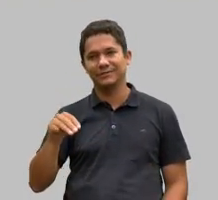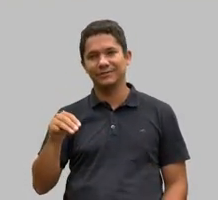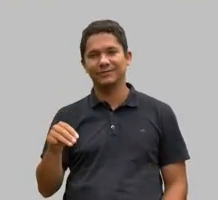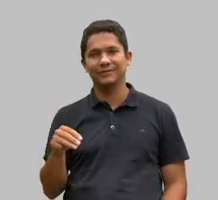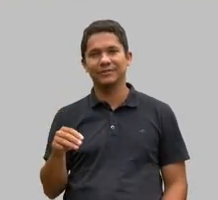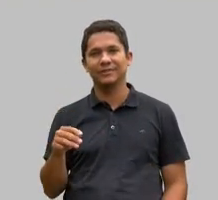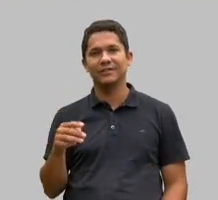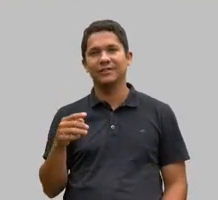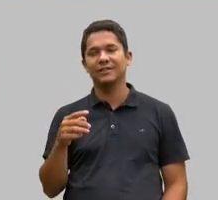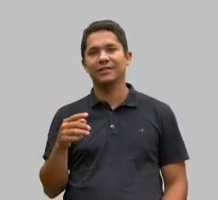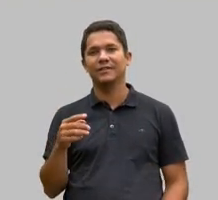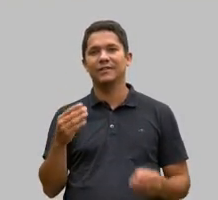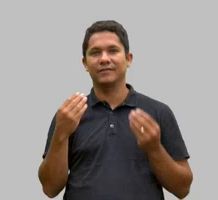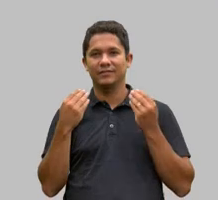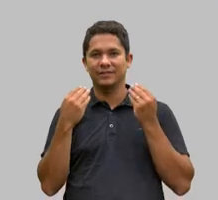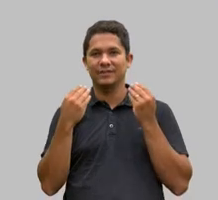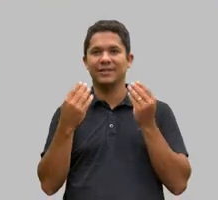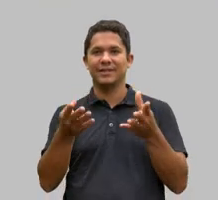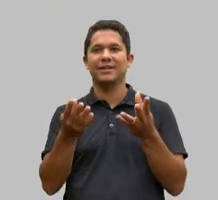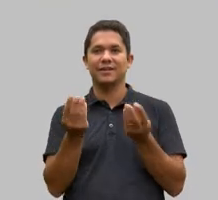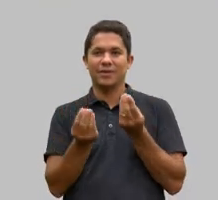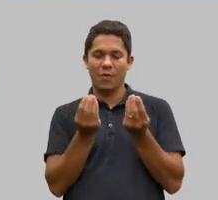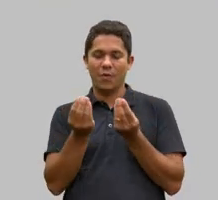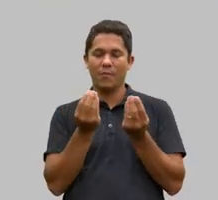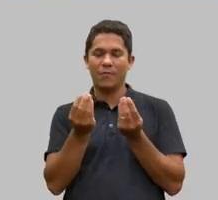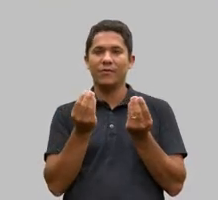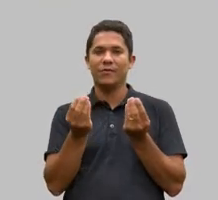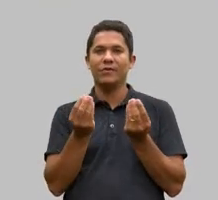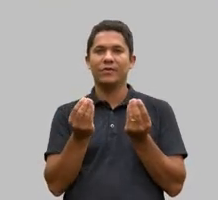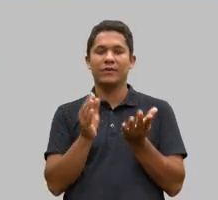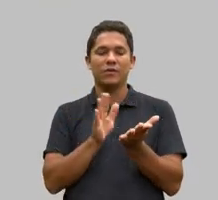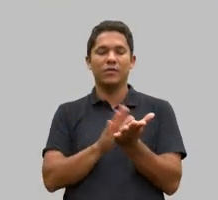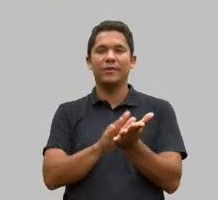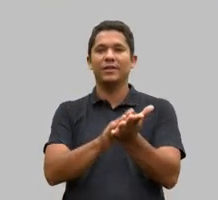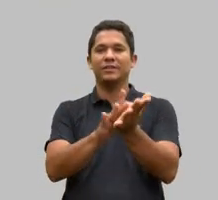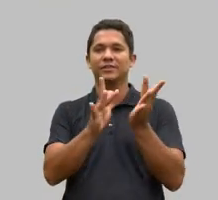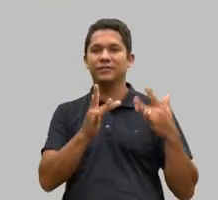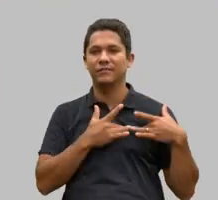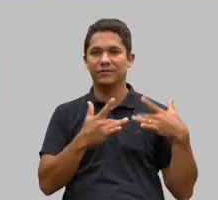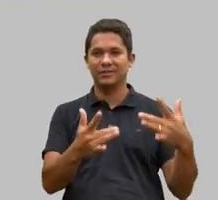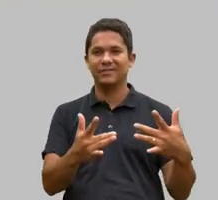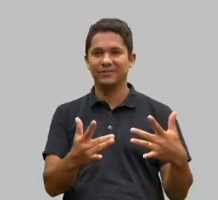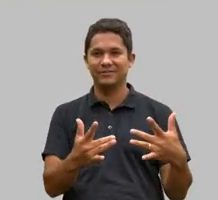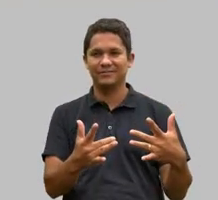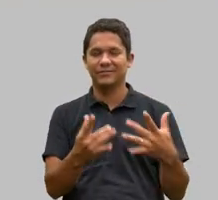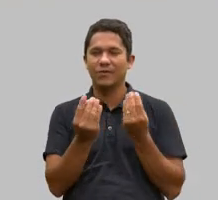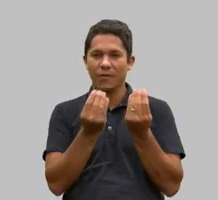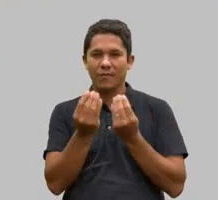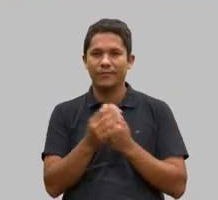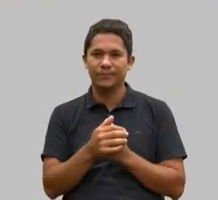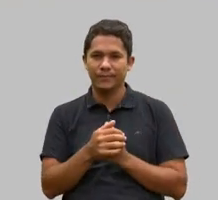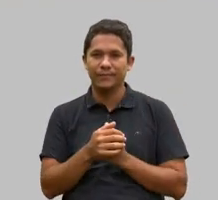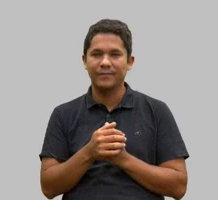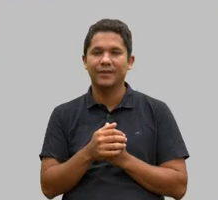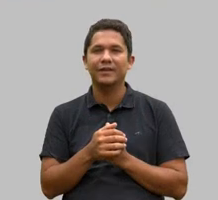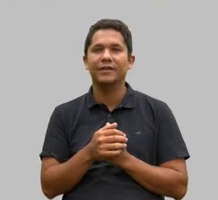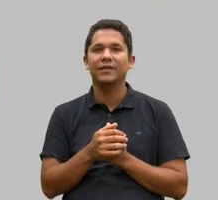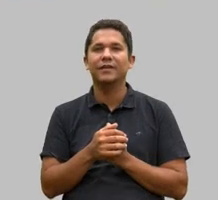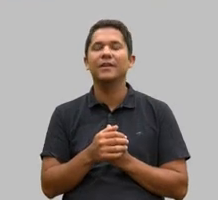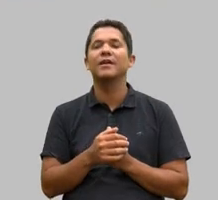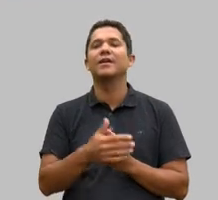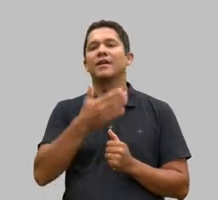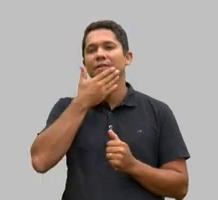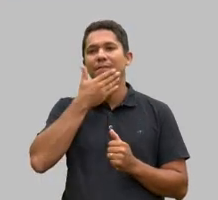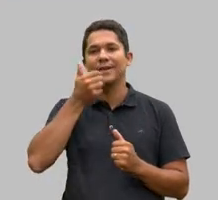a melhor forma que acredito de homenagear voluntários, qual seja, melhorar a qualidade da